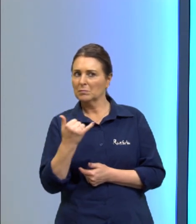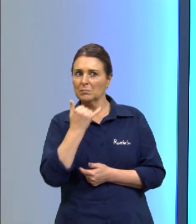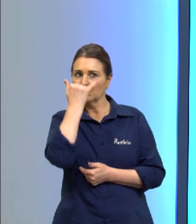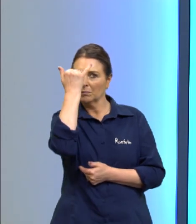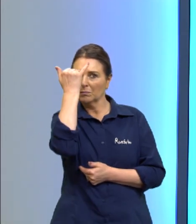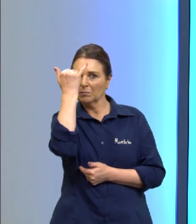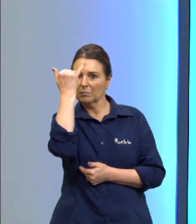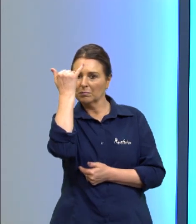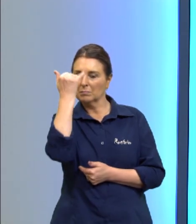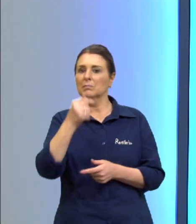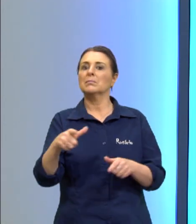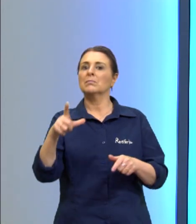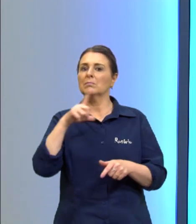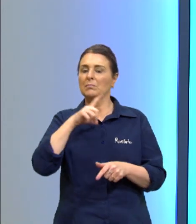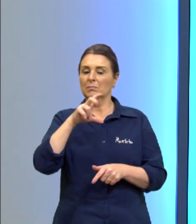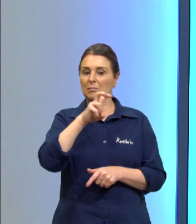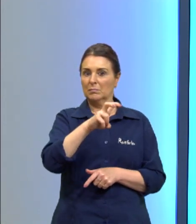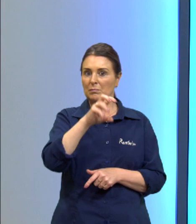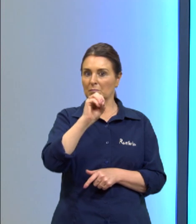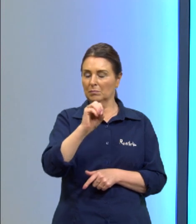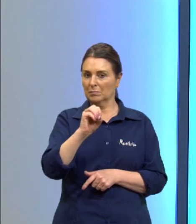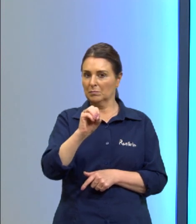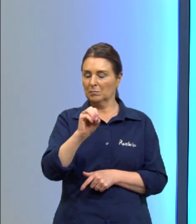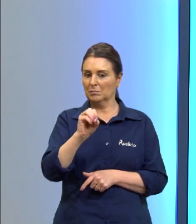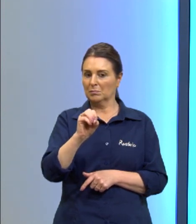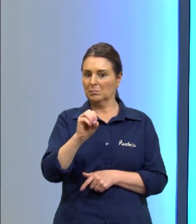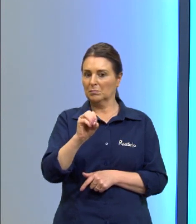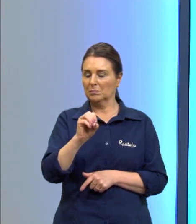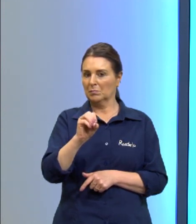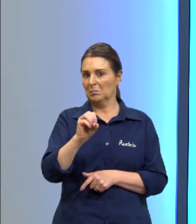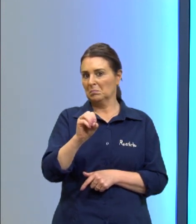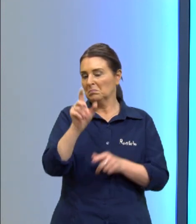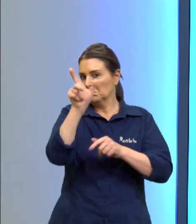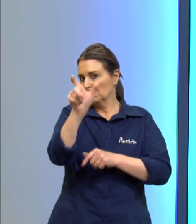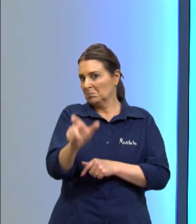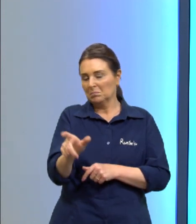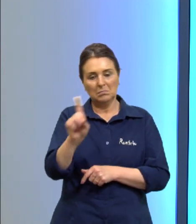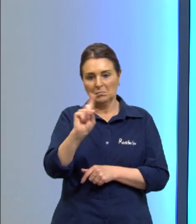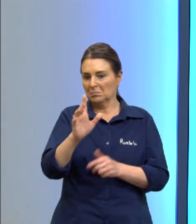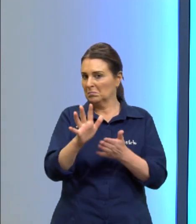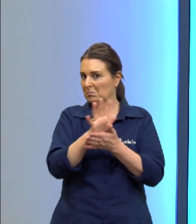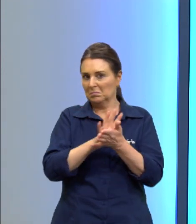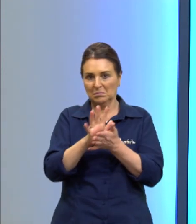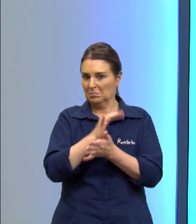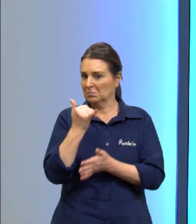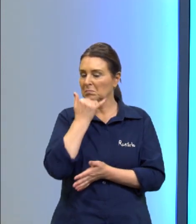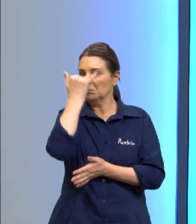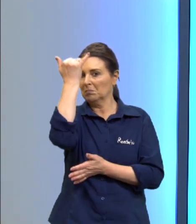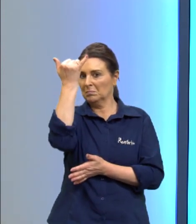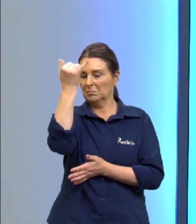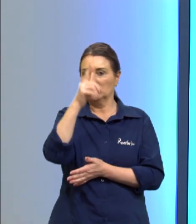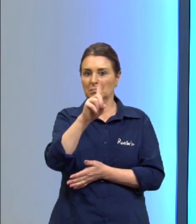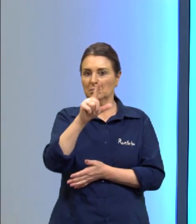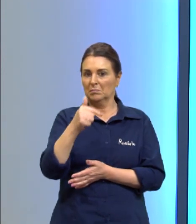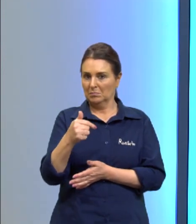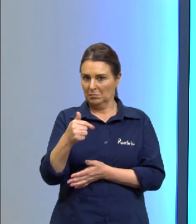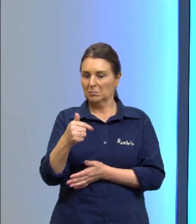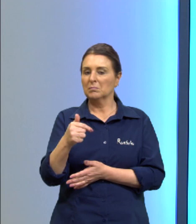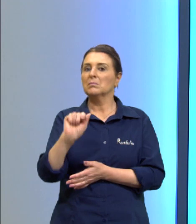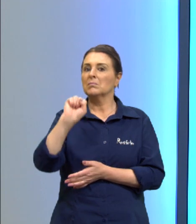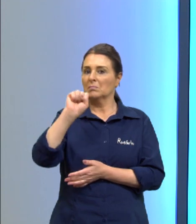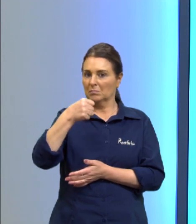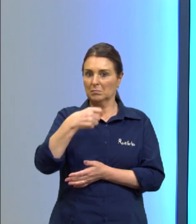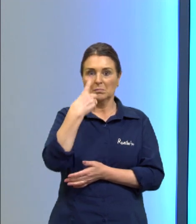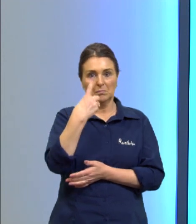percebemos que nós temos aqui 50 trabalhadores que não sofreram acidentes 17 que tiveram